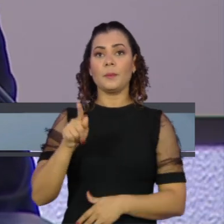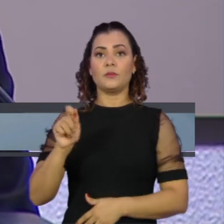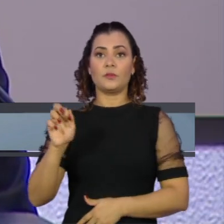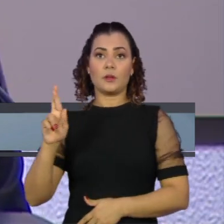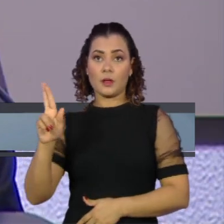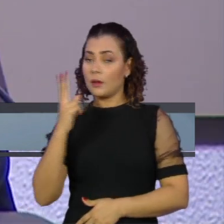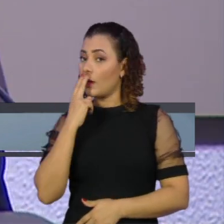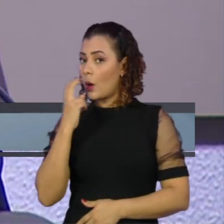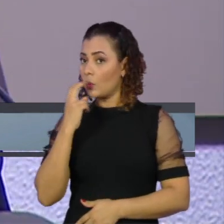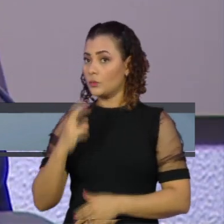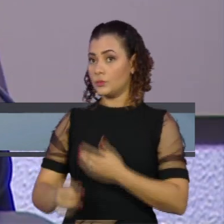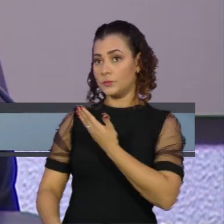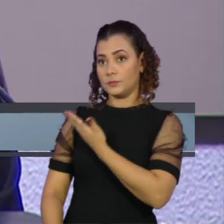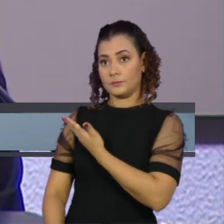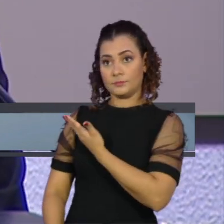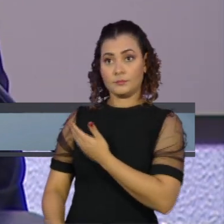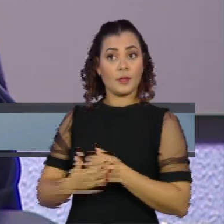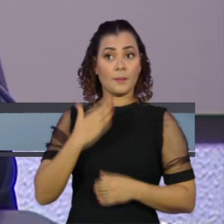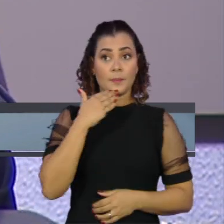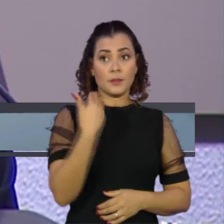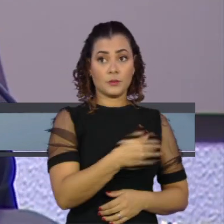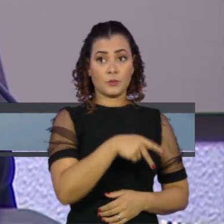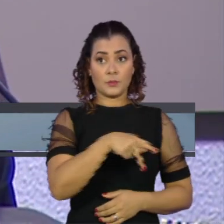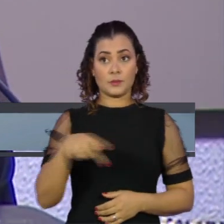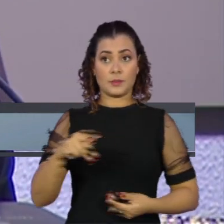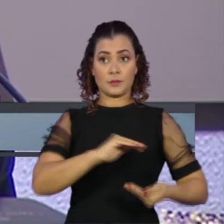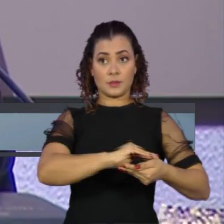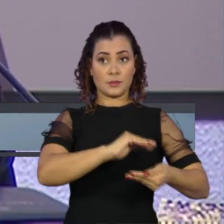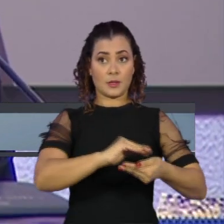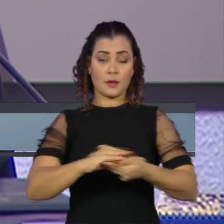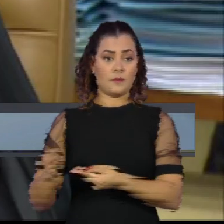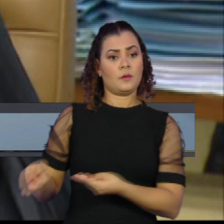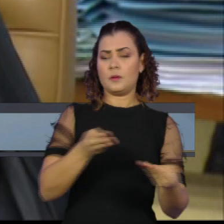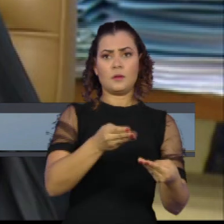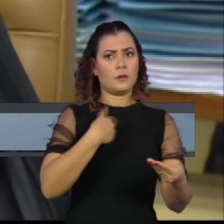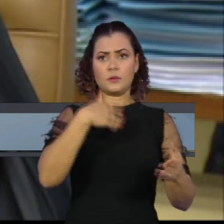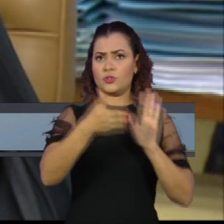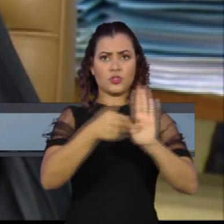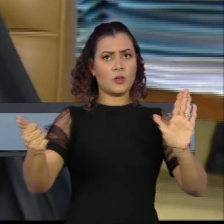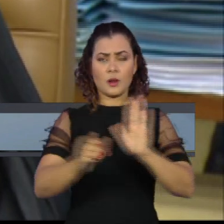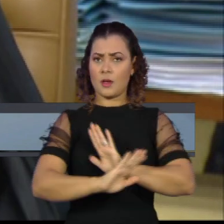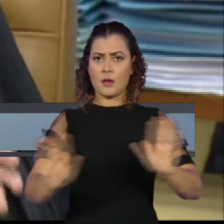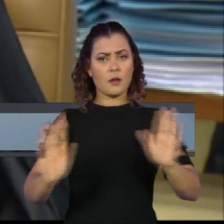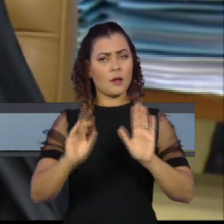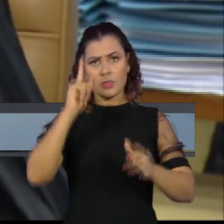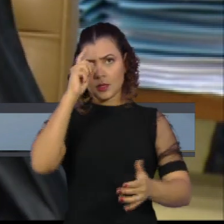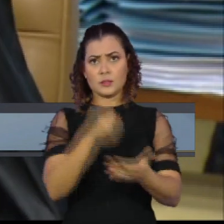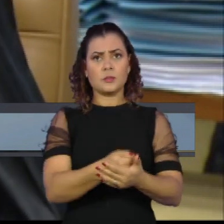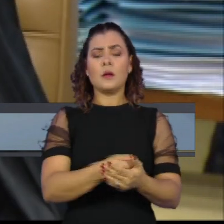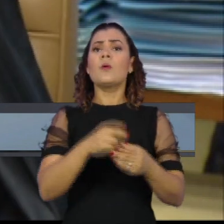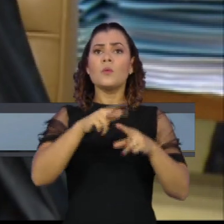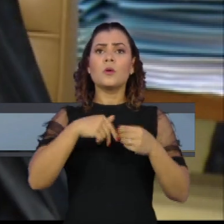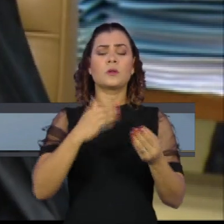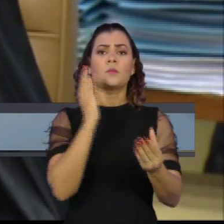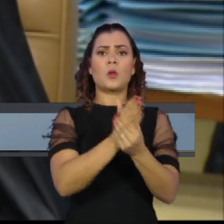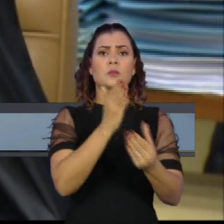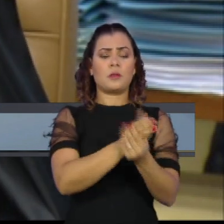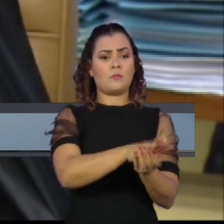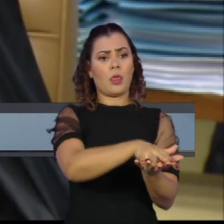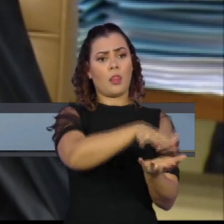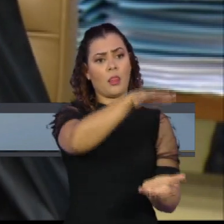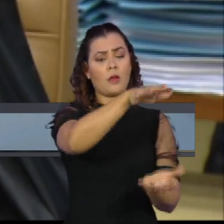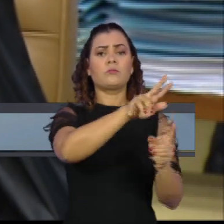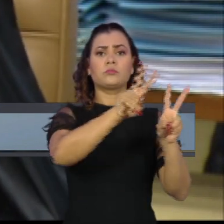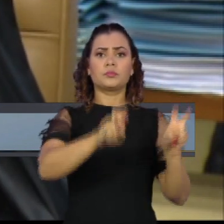República, Augusto Aras, pediu ao presidente do Supremo Tribunal Federal que retire de Gilmar Mendes e entregue a Nunes Marques todos os processos que digam